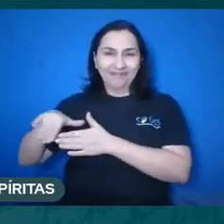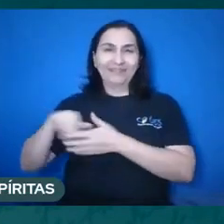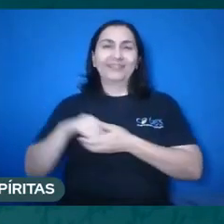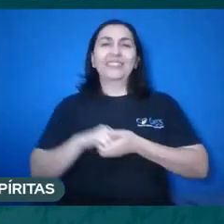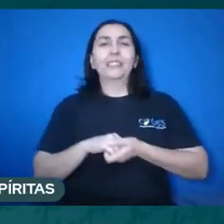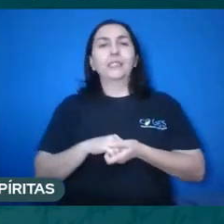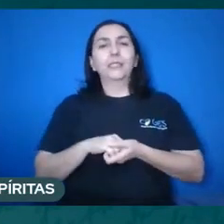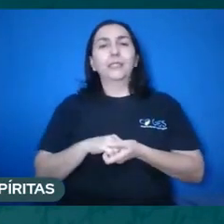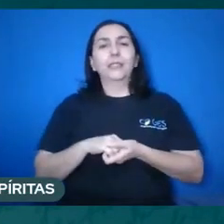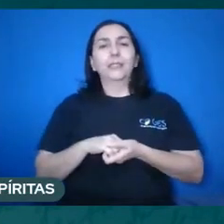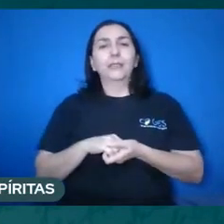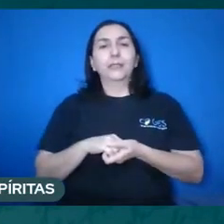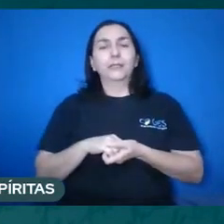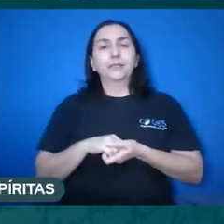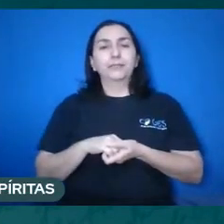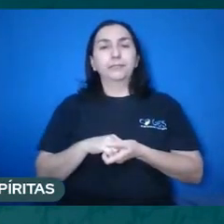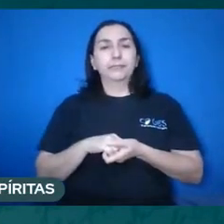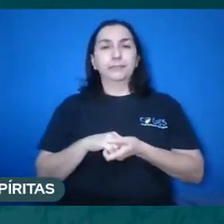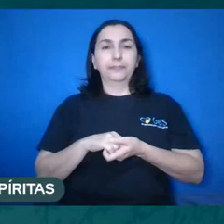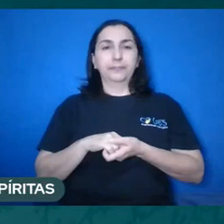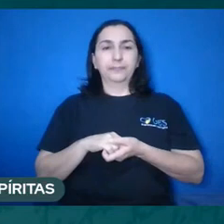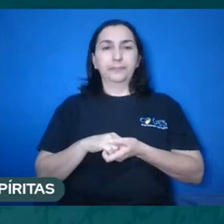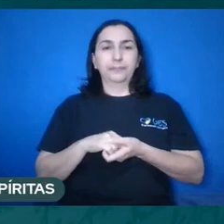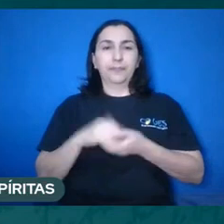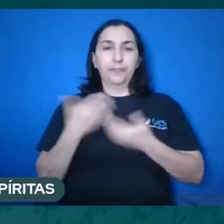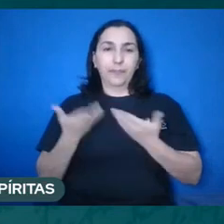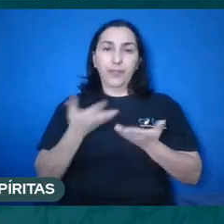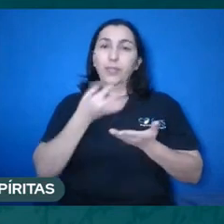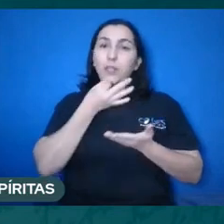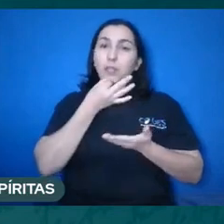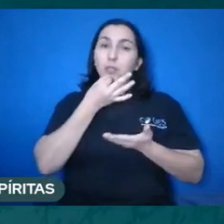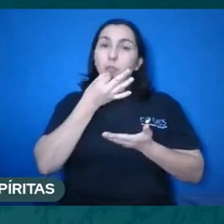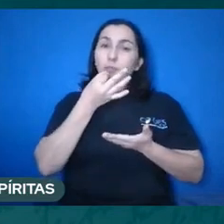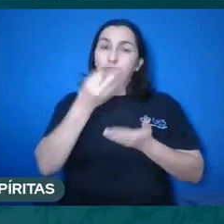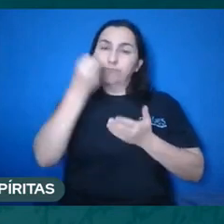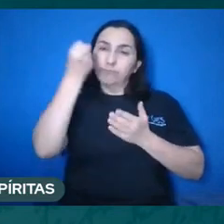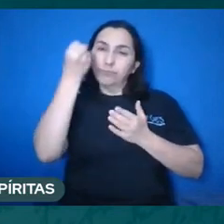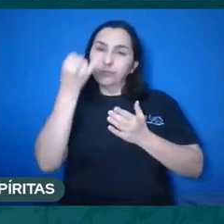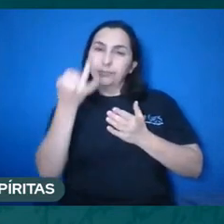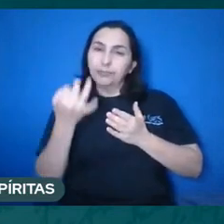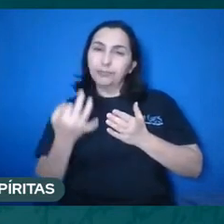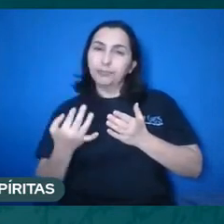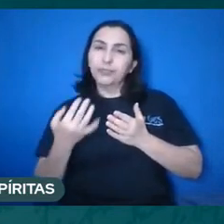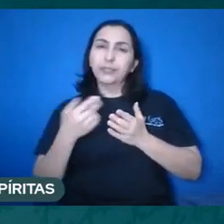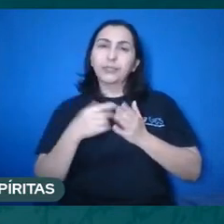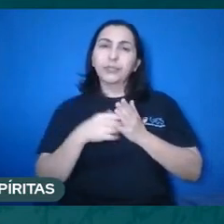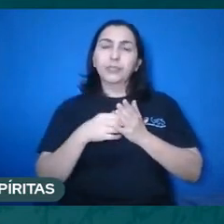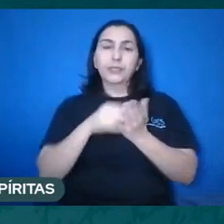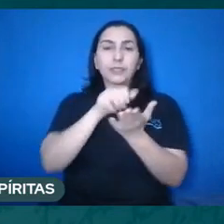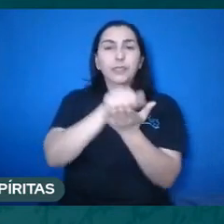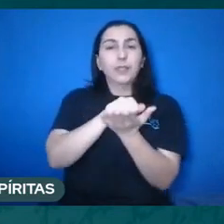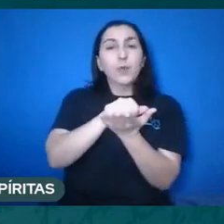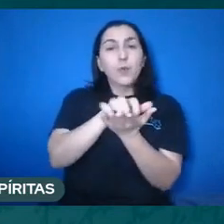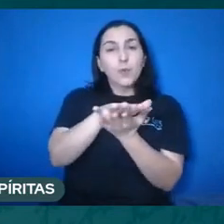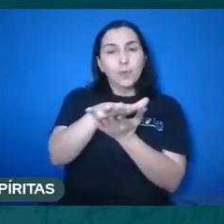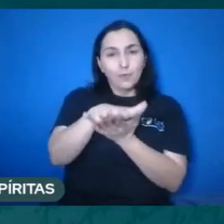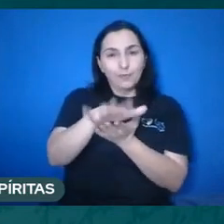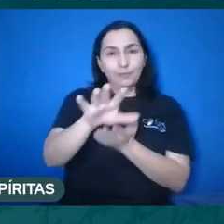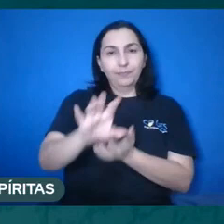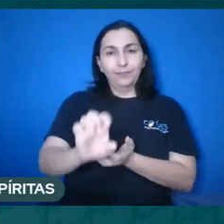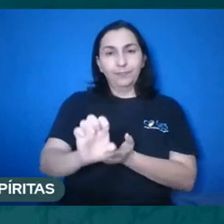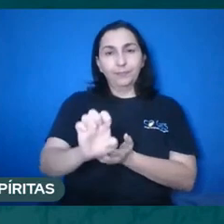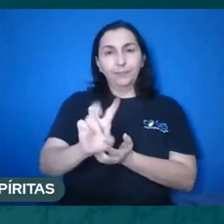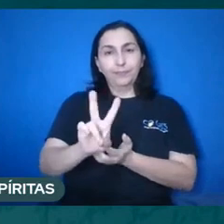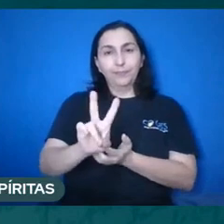essa questão que você colocou, Carlos, lá no Evangelho segundo o Espiritismo, Kardec é super